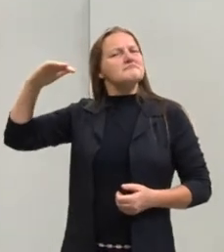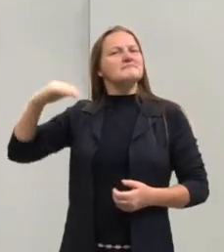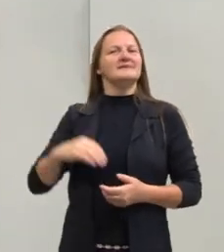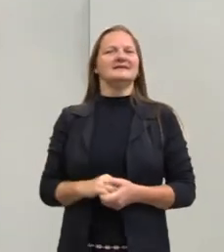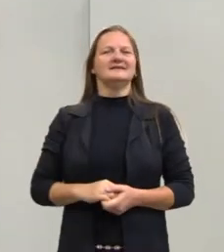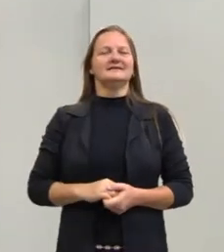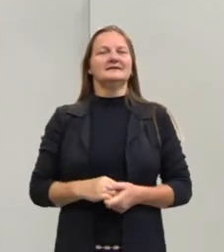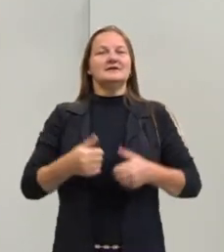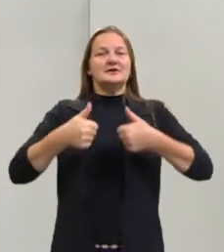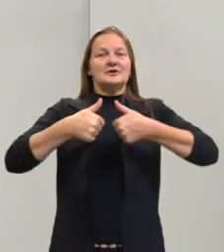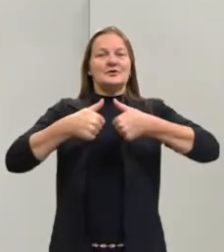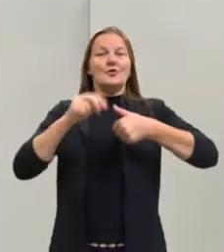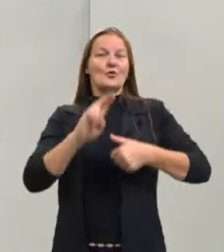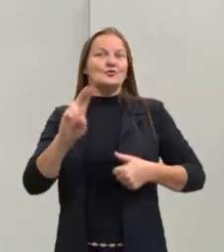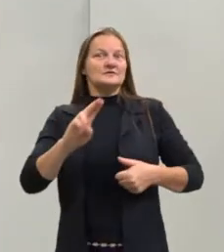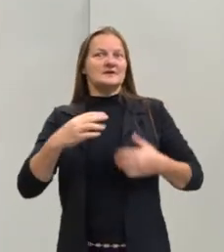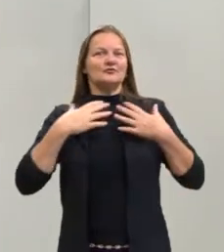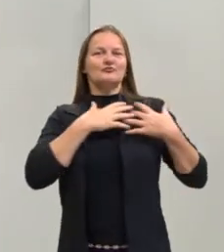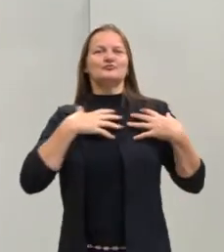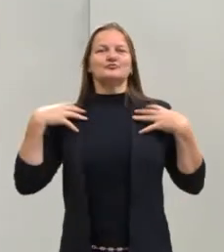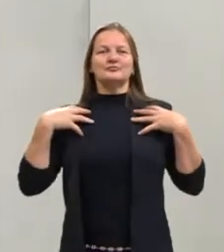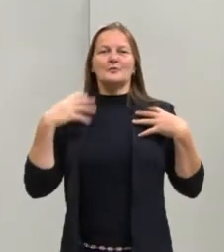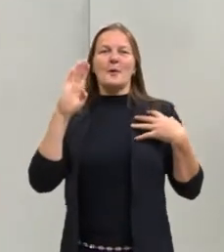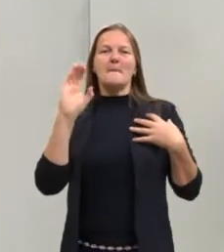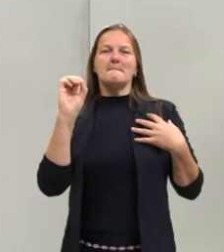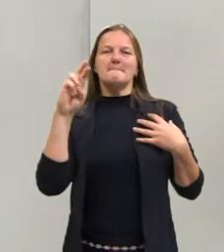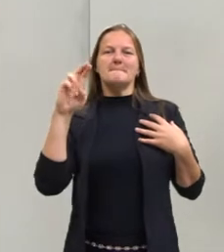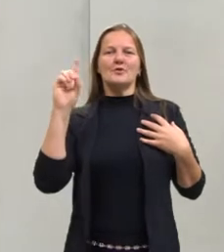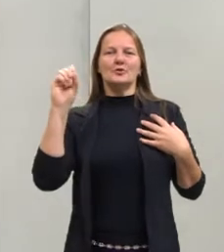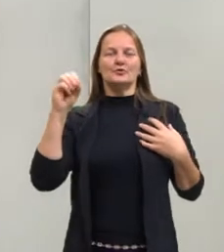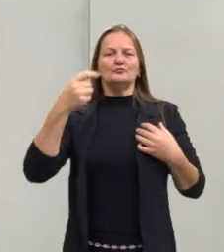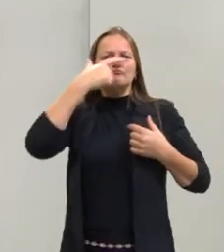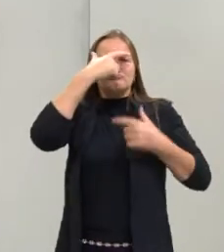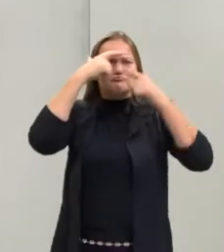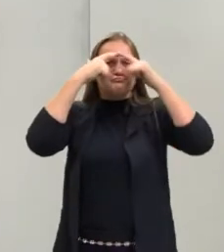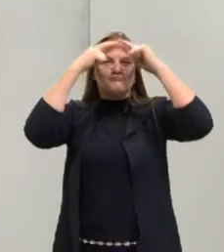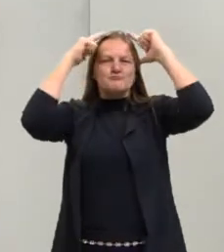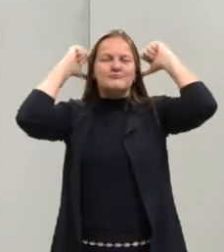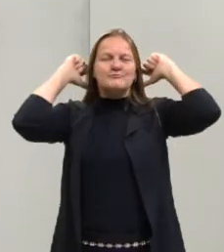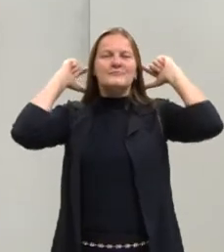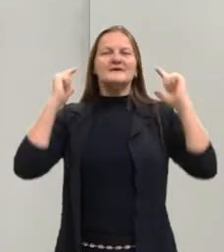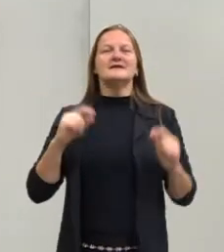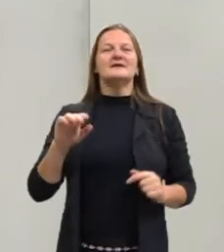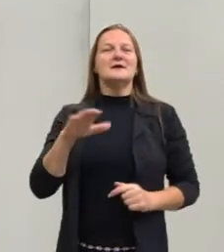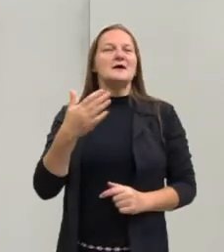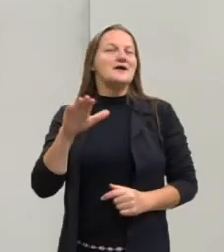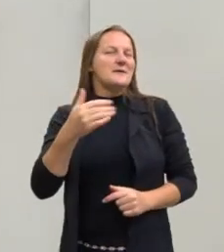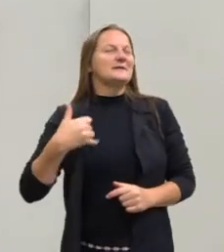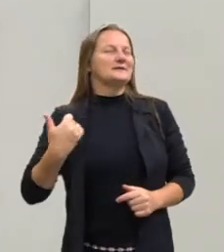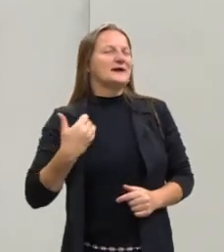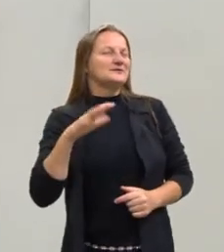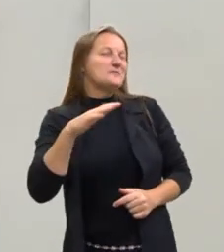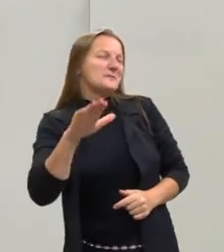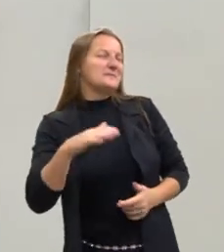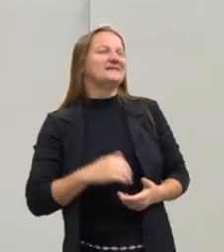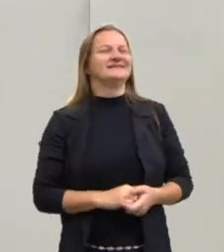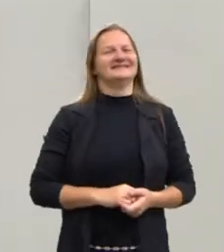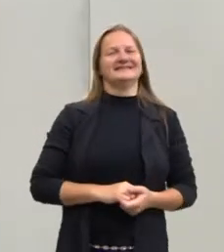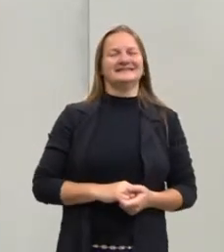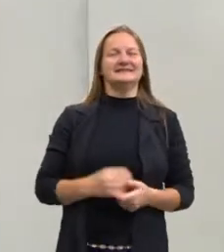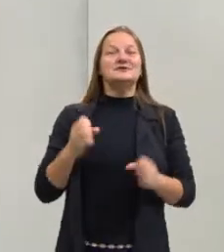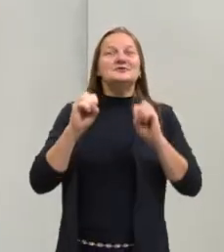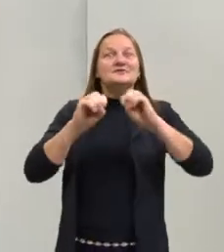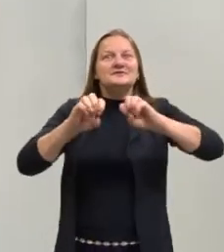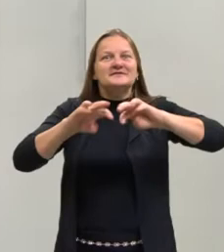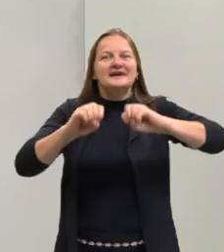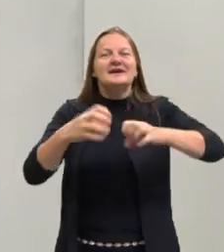estou vestindo uma camiseta bordô, sou calvo, meia-idade e venho ensinar